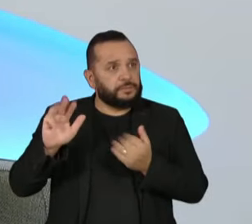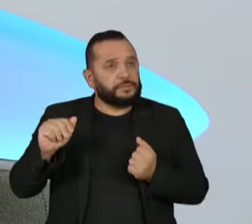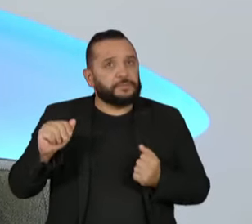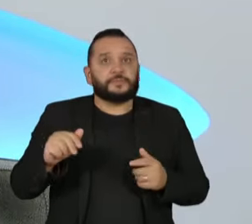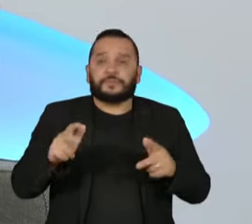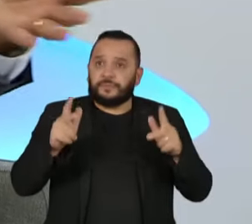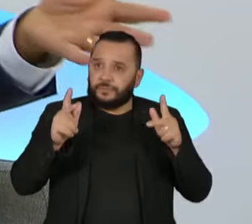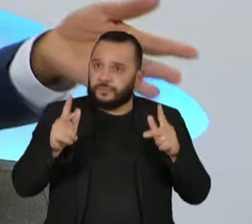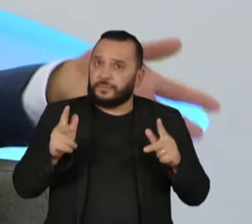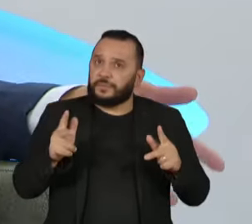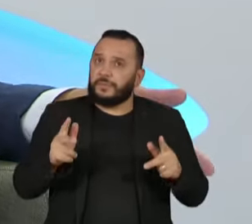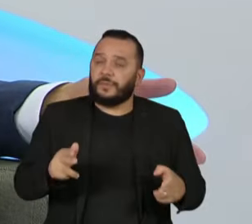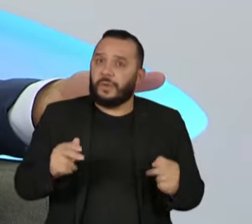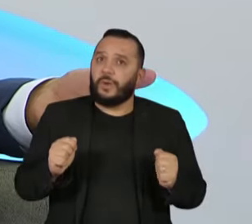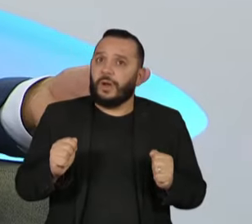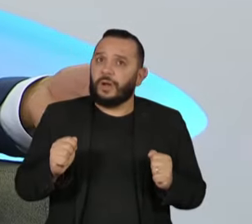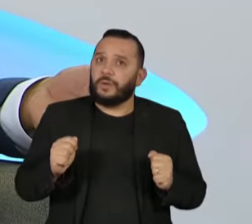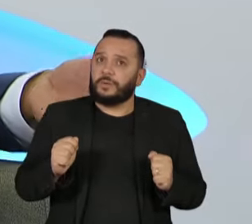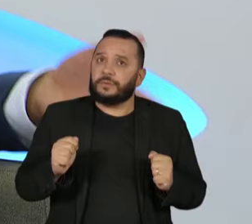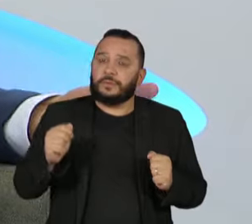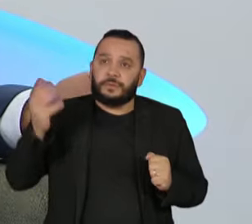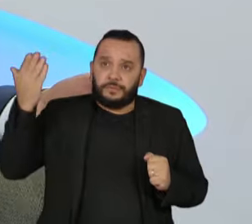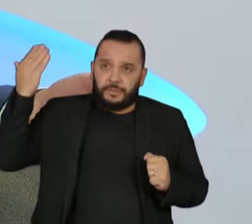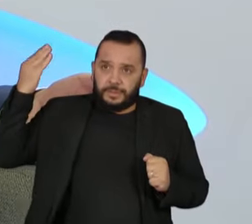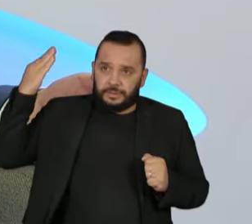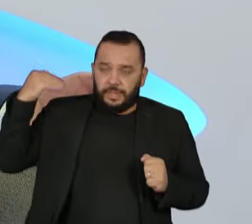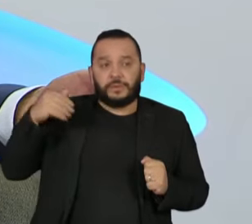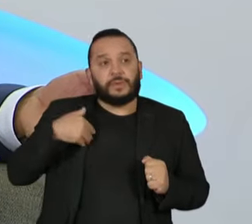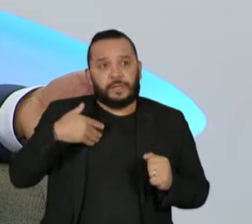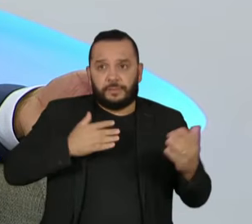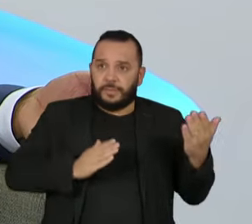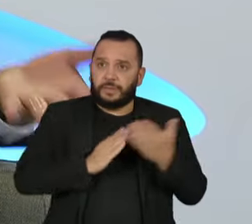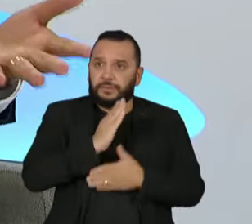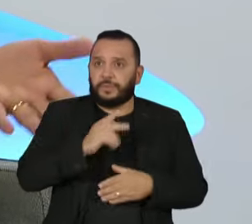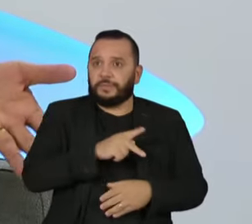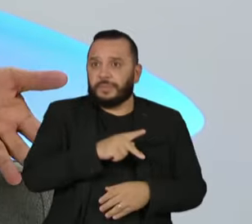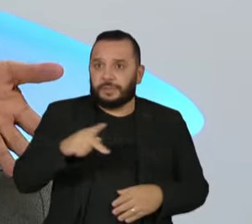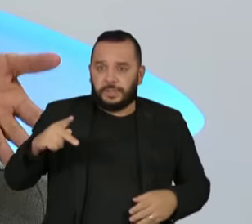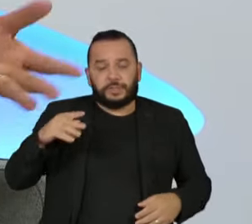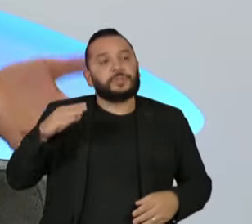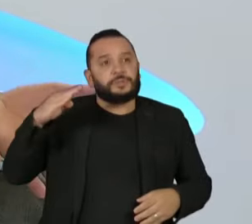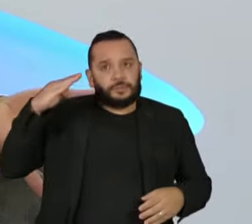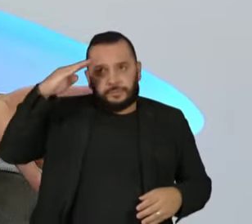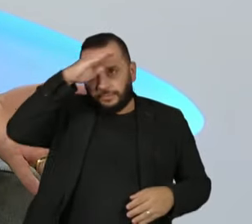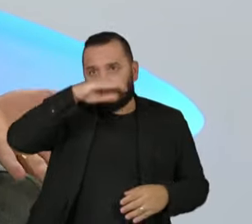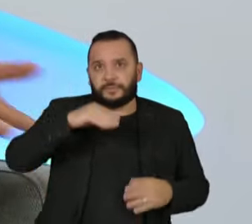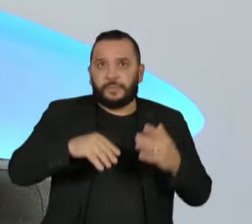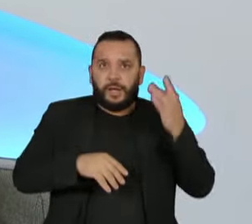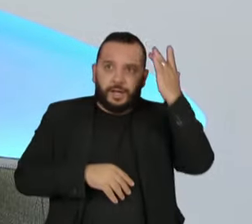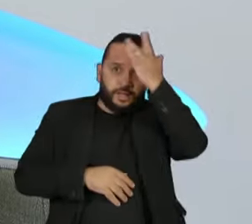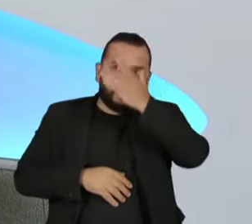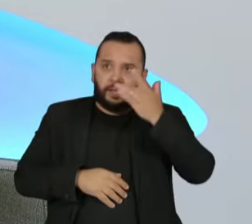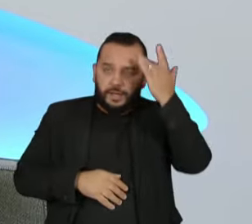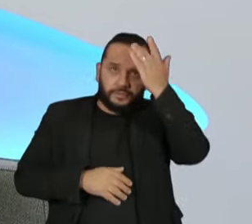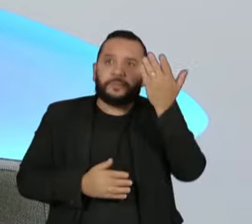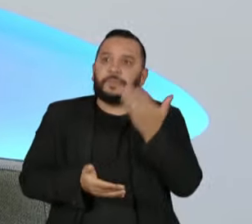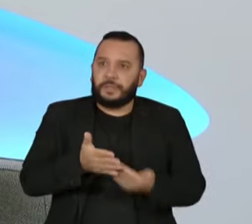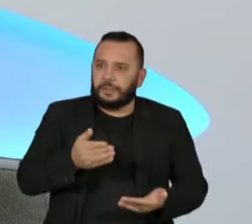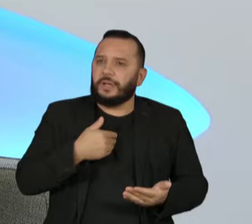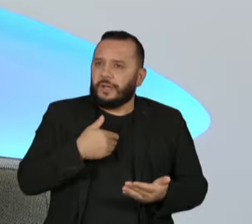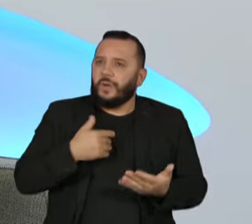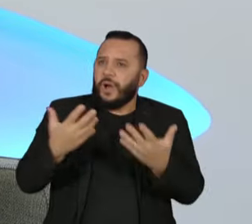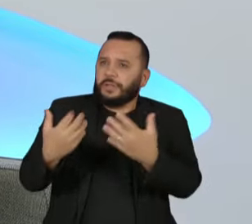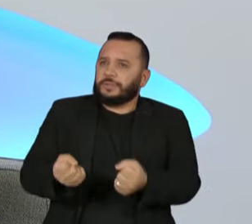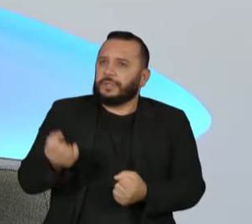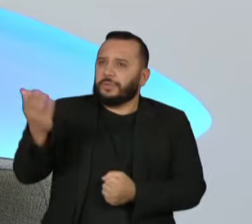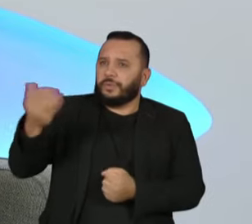mas do jeito que lá atrás, quando ele foi eleito, o Fernando Haddad, que perdeu a eleição, reconheceu como é